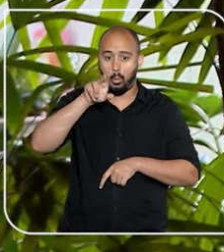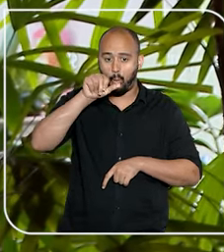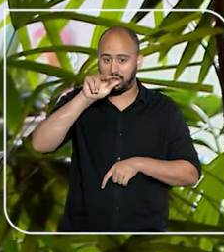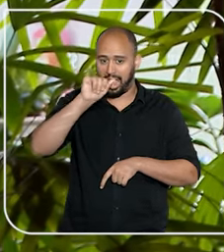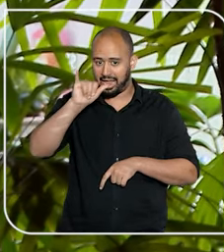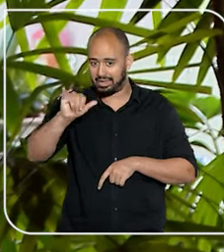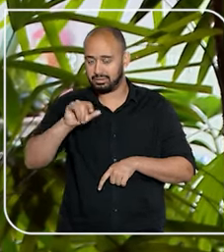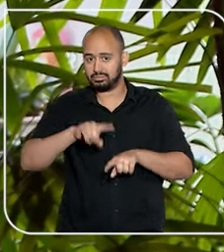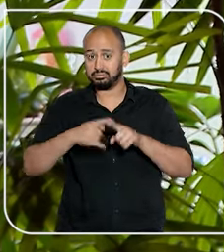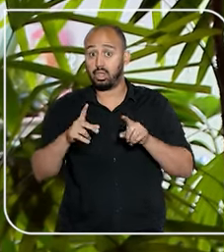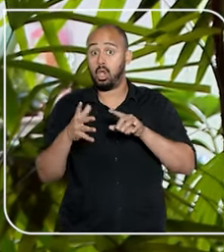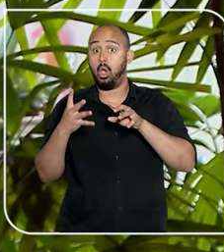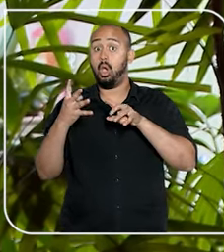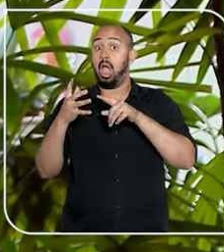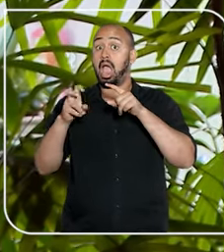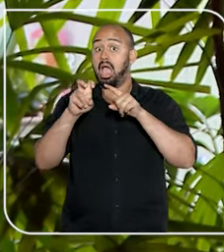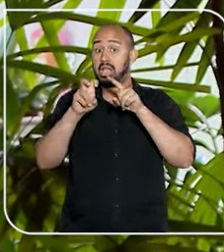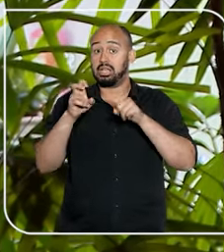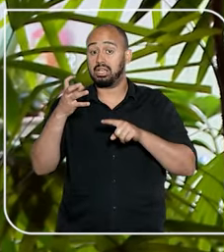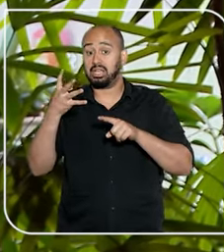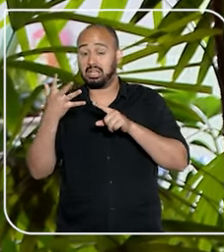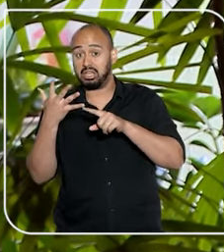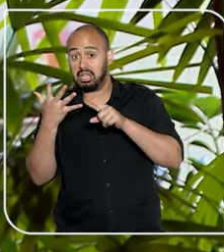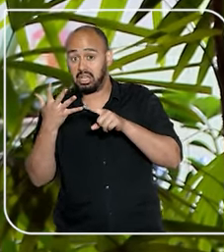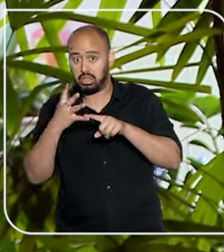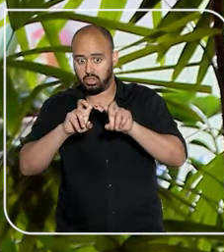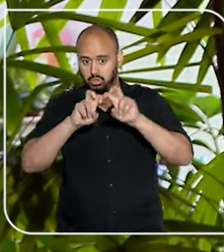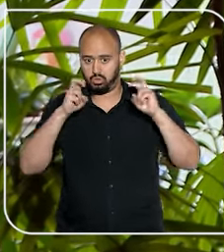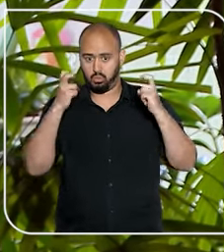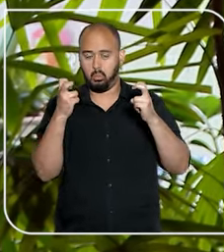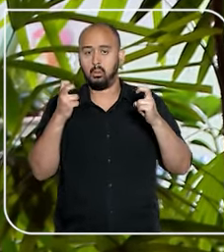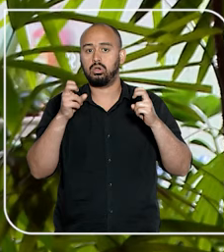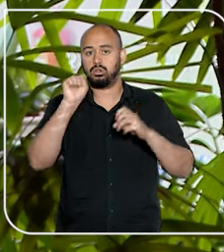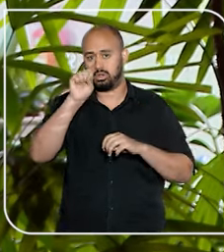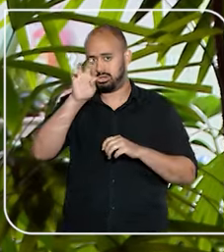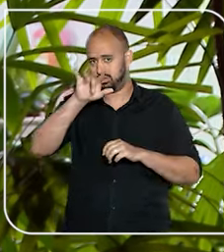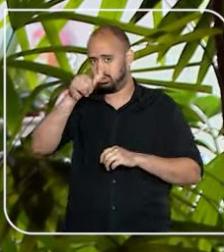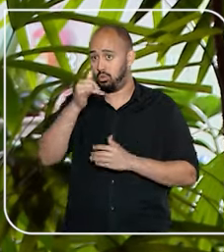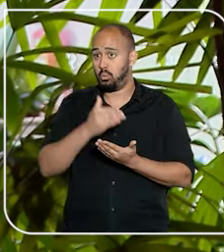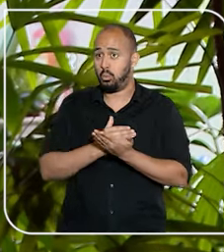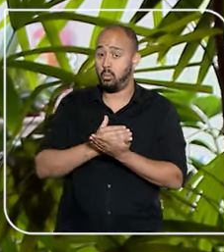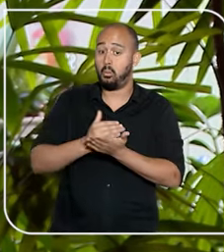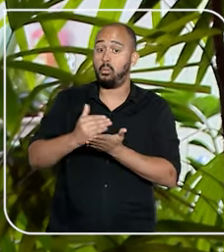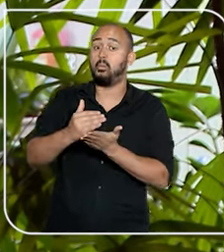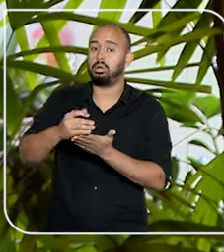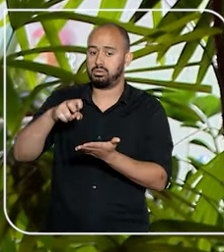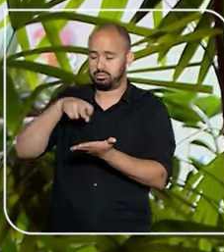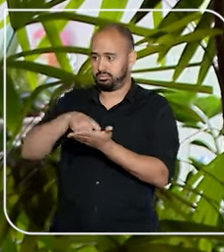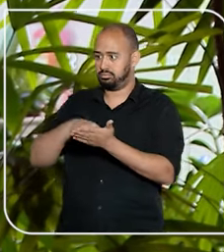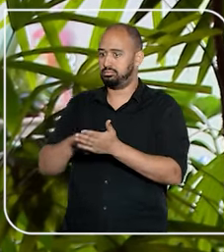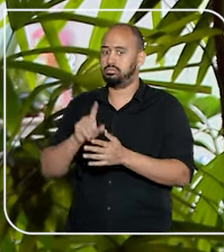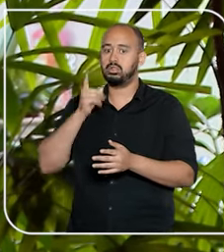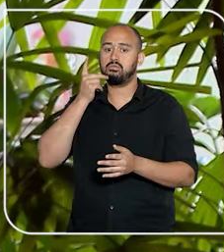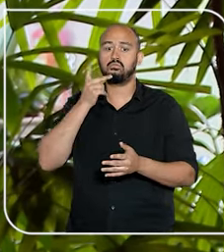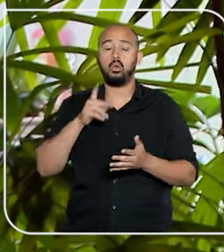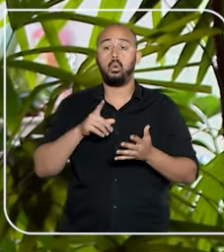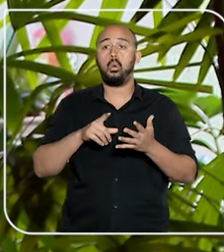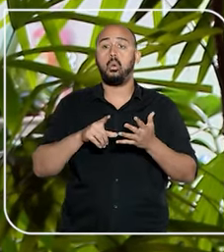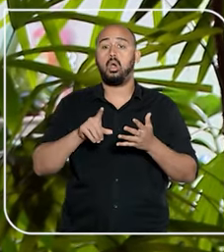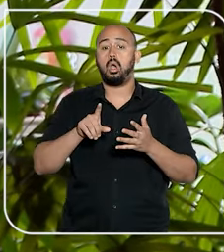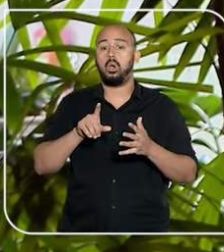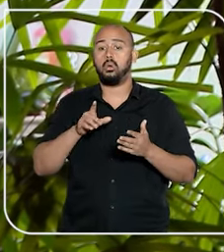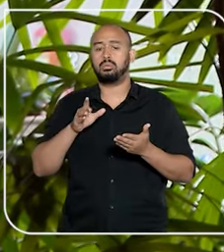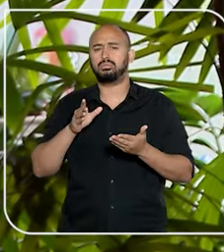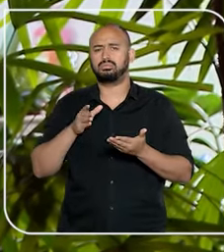setembro do ano passado, a quinta turma do STJ determinou o início do cumprimento provisório das penas. Foram interpostos